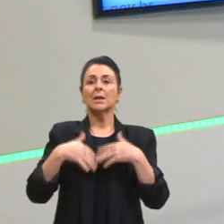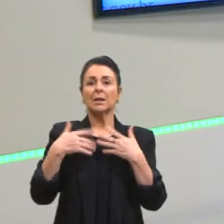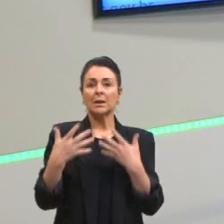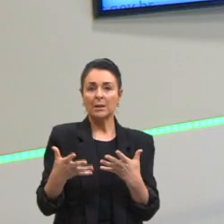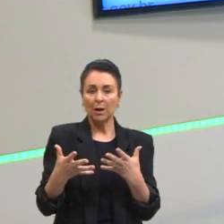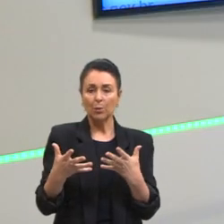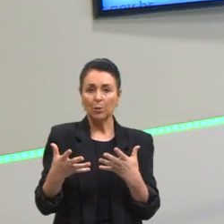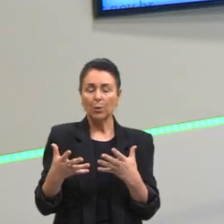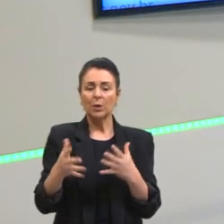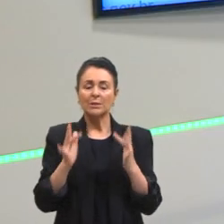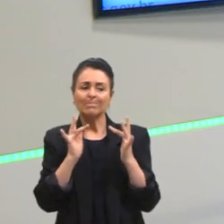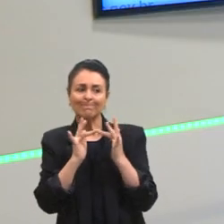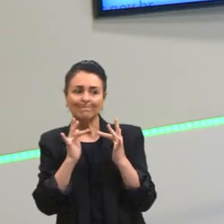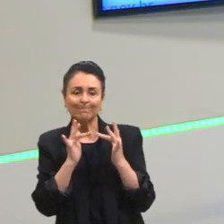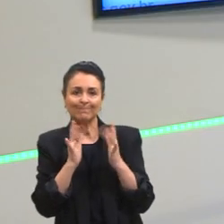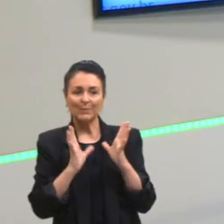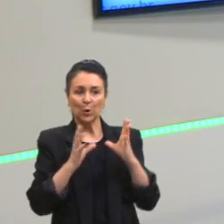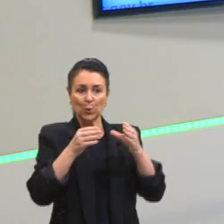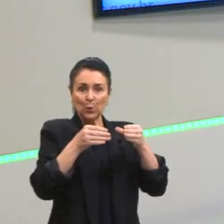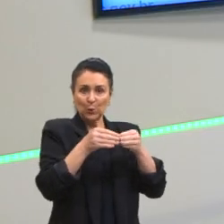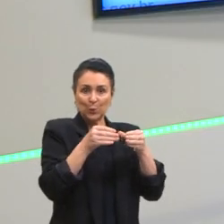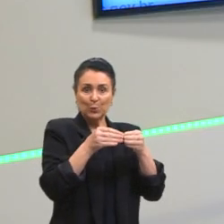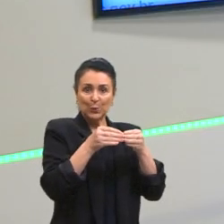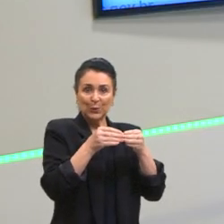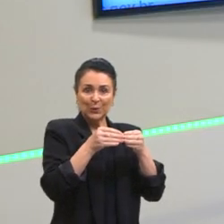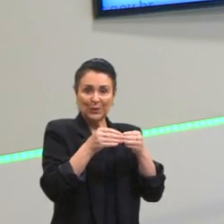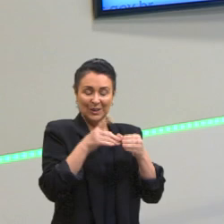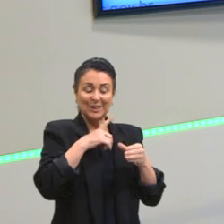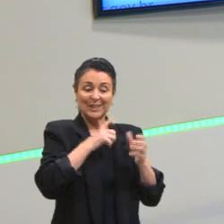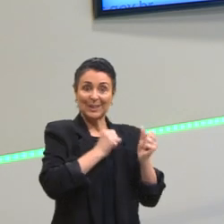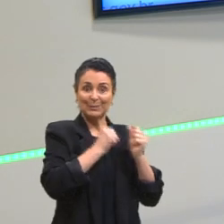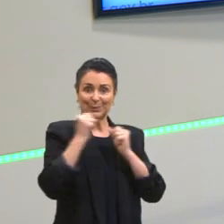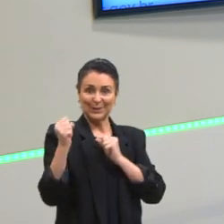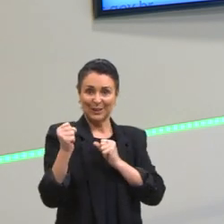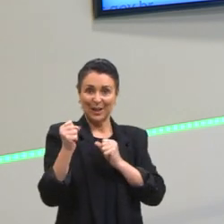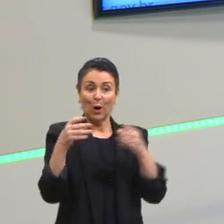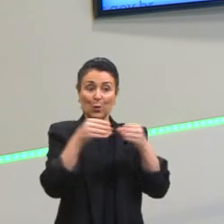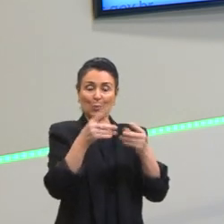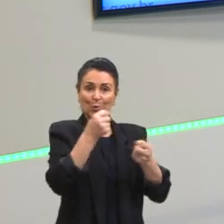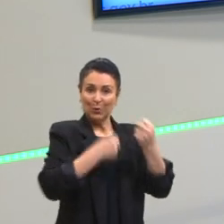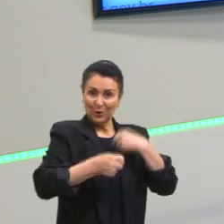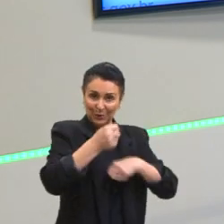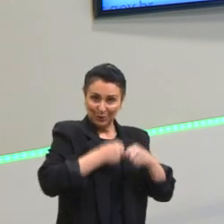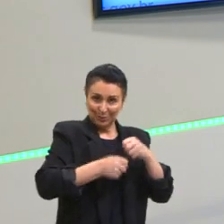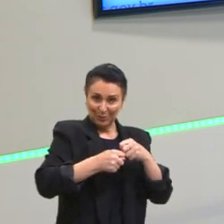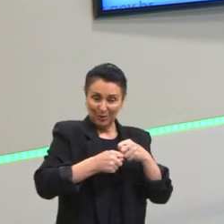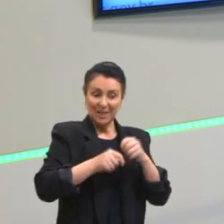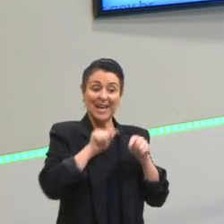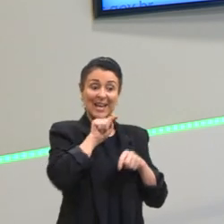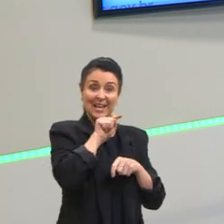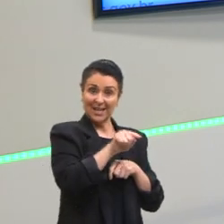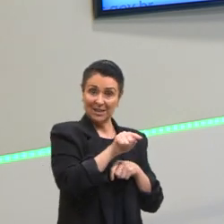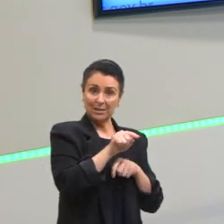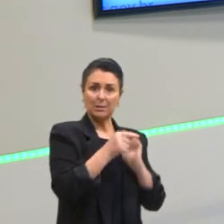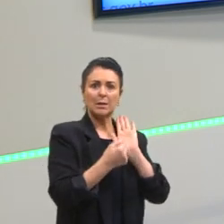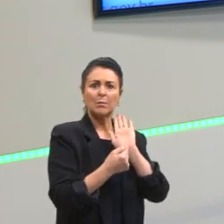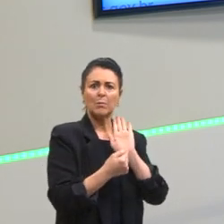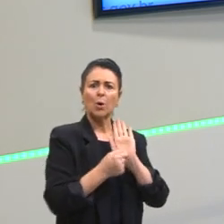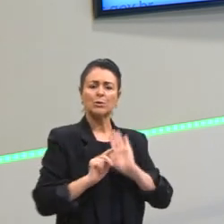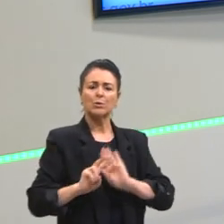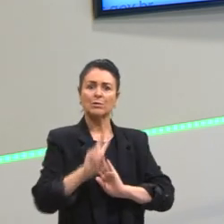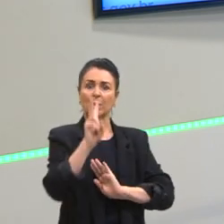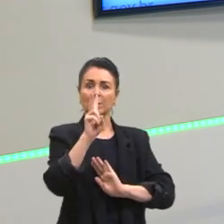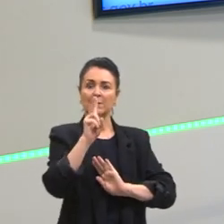com o grupo econômico no poder e a partir disso que eles pregam os seus valores, as suas